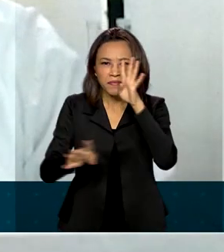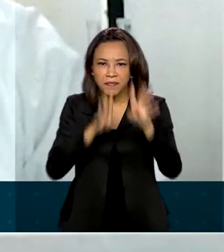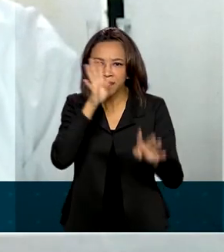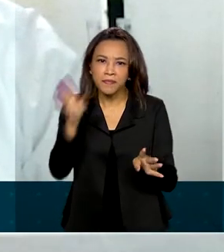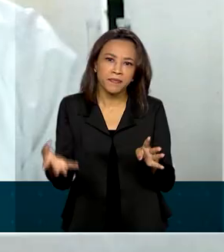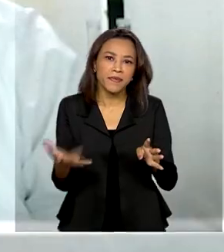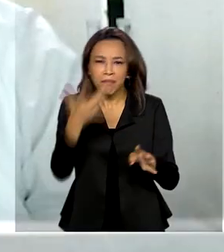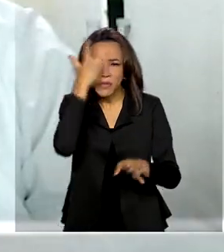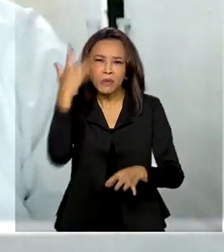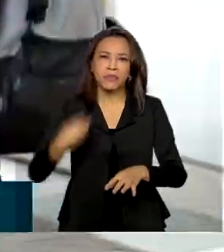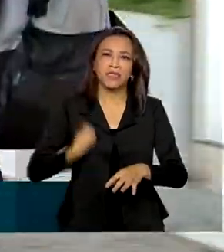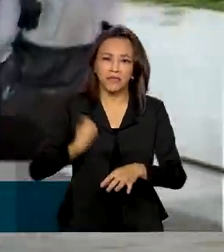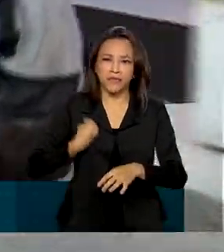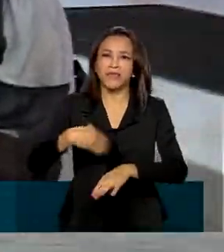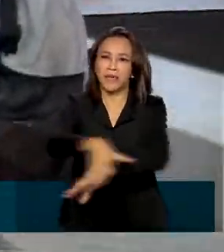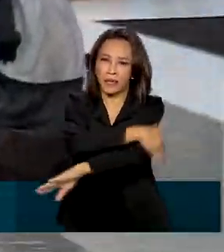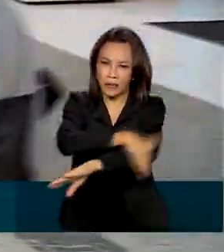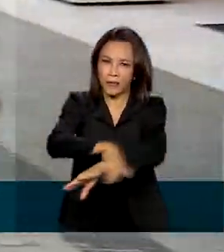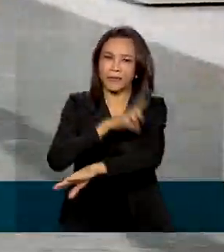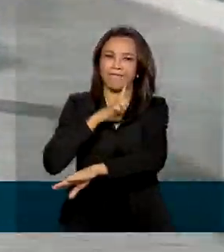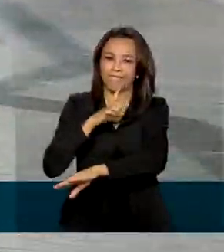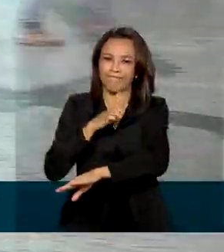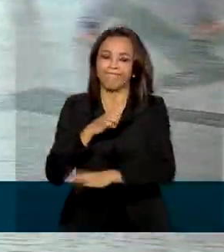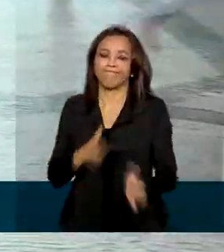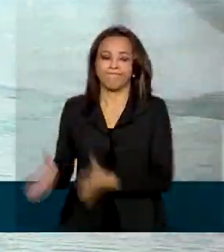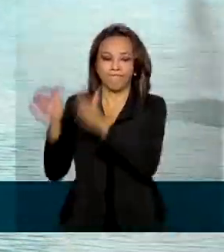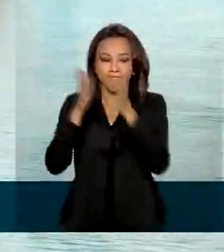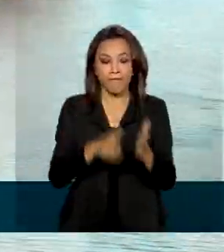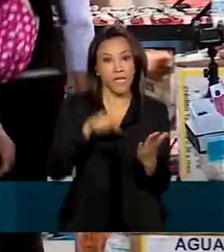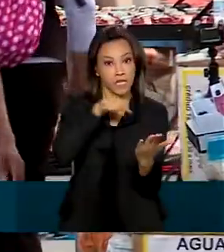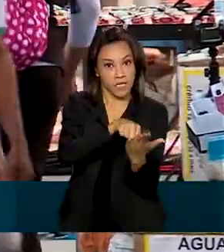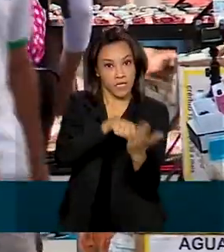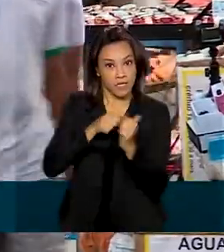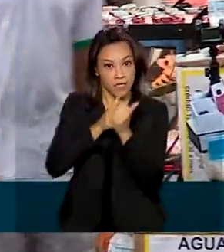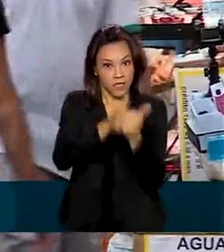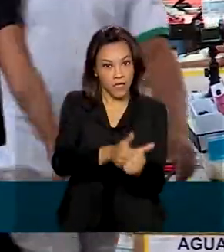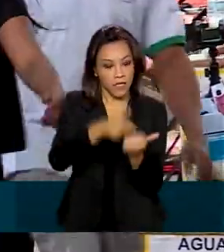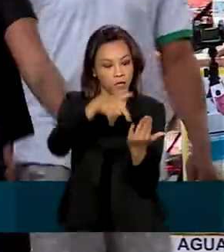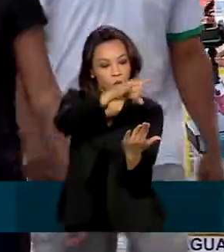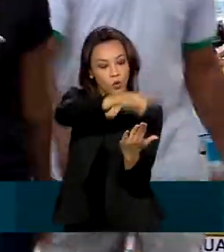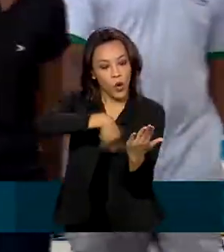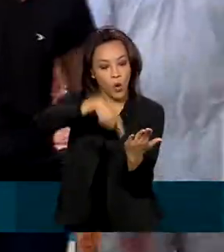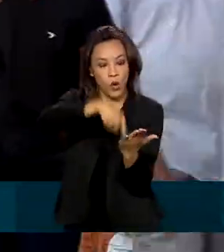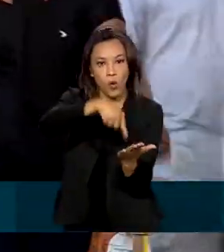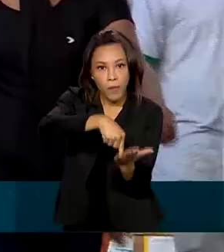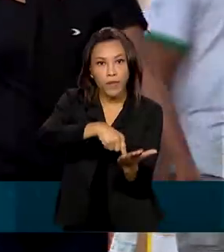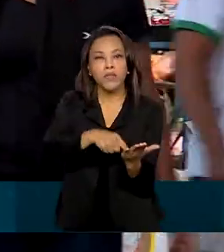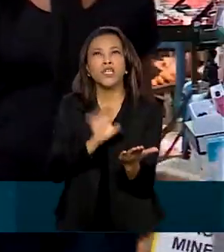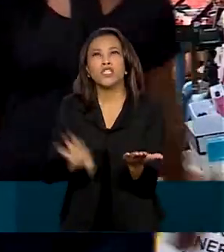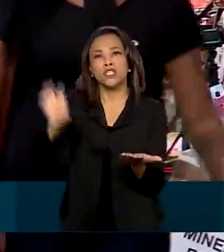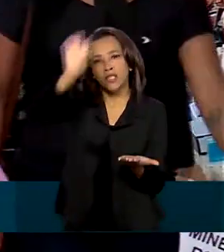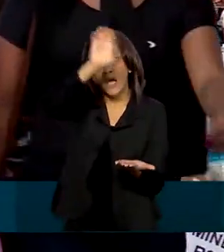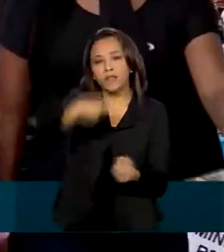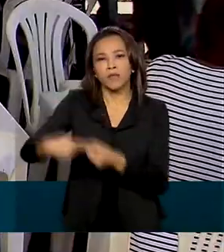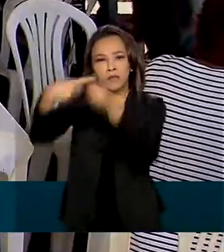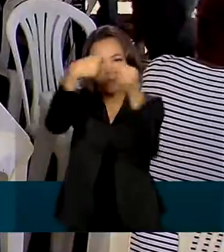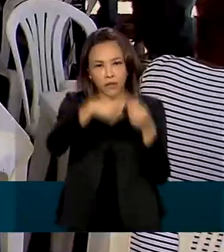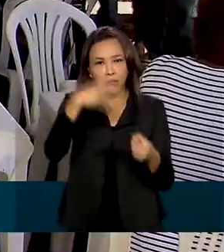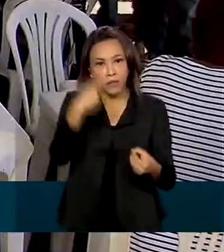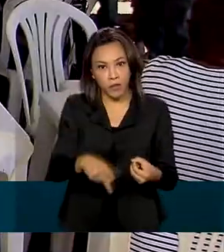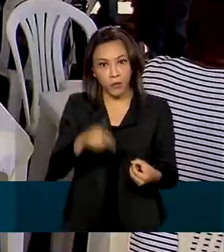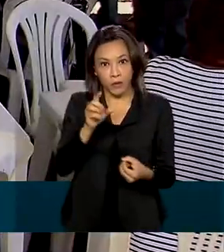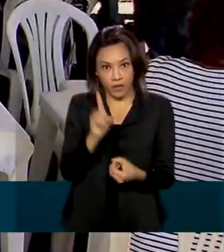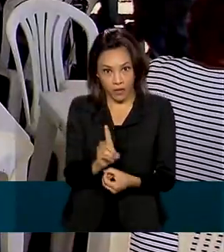em situação de rua sofrem. Ainda de acordo com o documento, os estados e municípios e o Distrito Federal